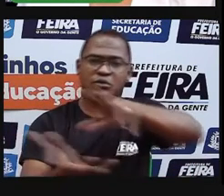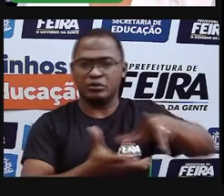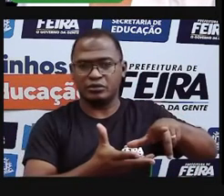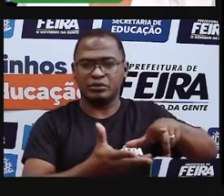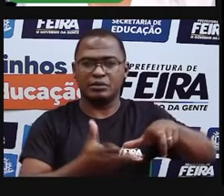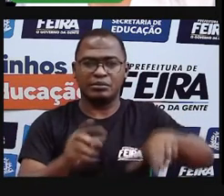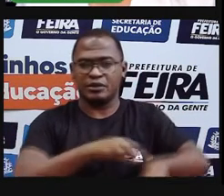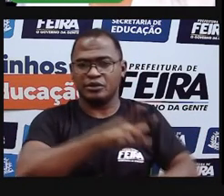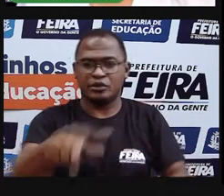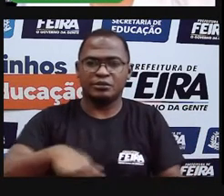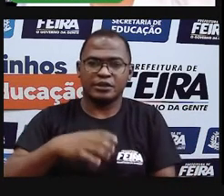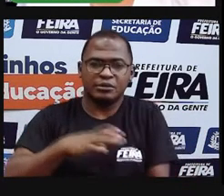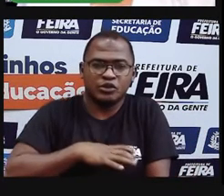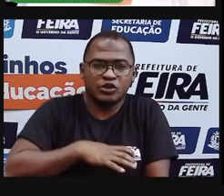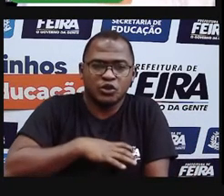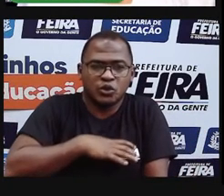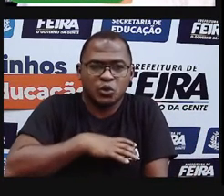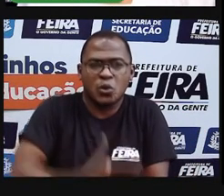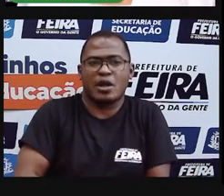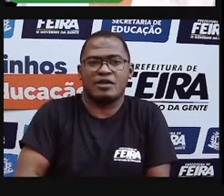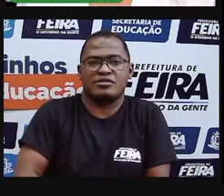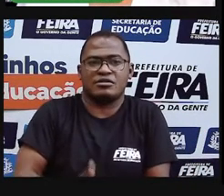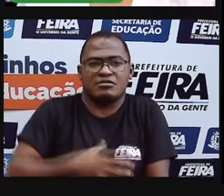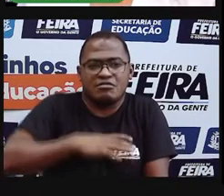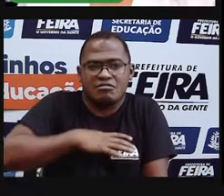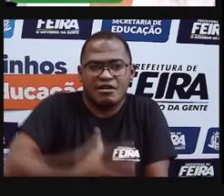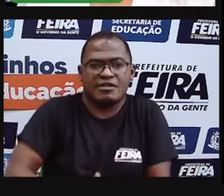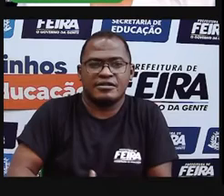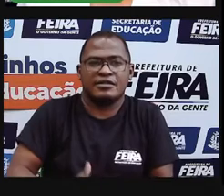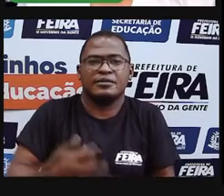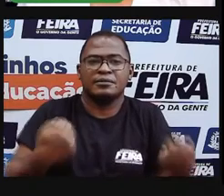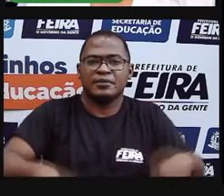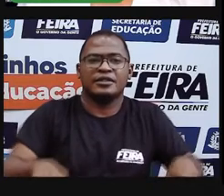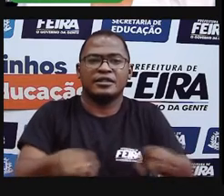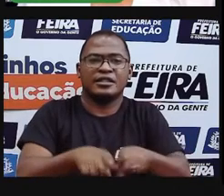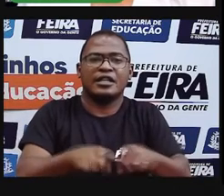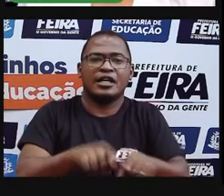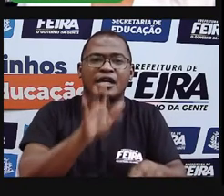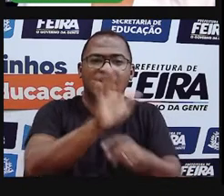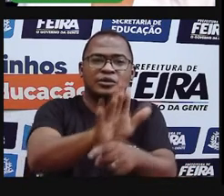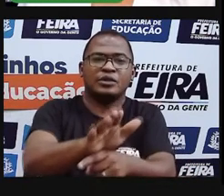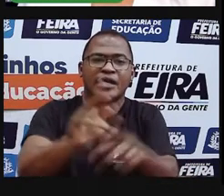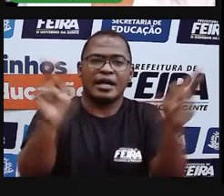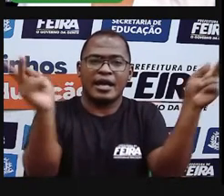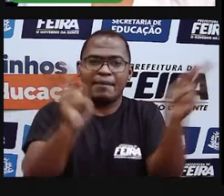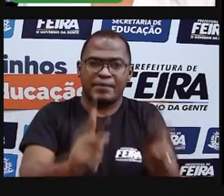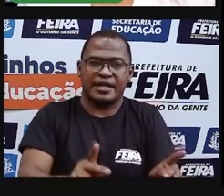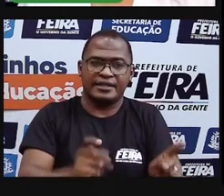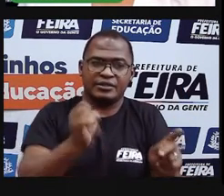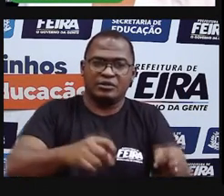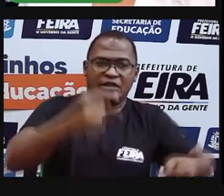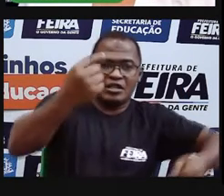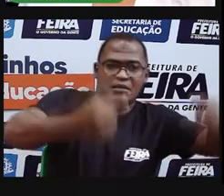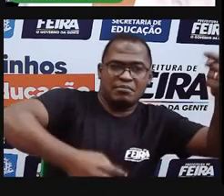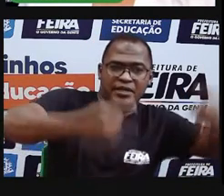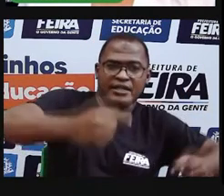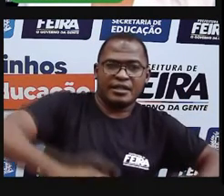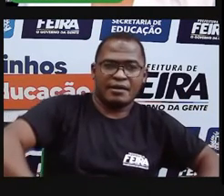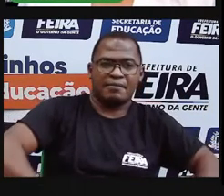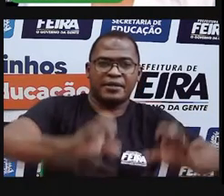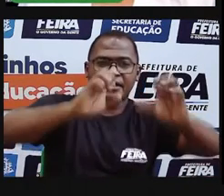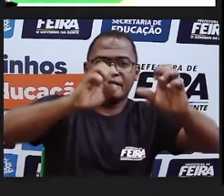medo. Promover o acordo, onde existe conflito. Inspirar a esperança, onde há